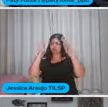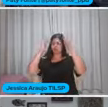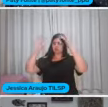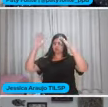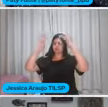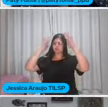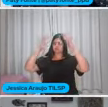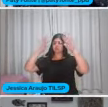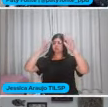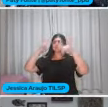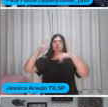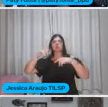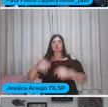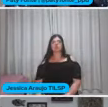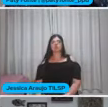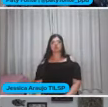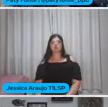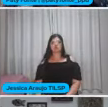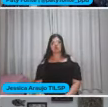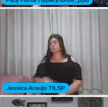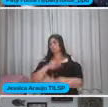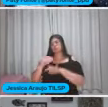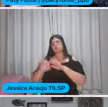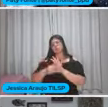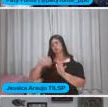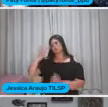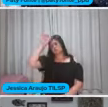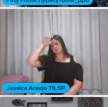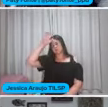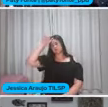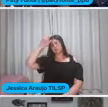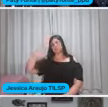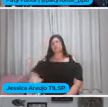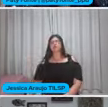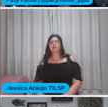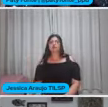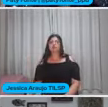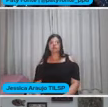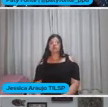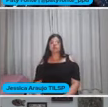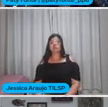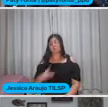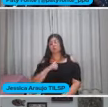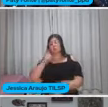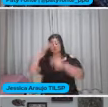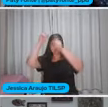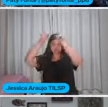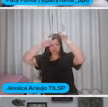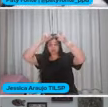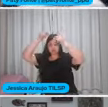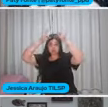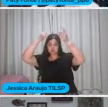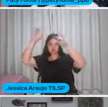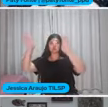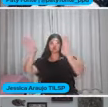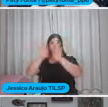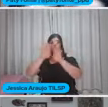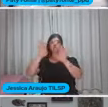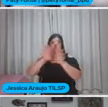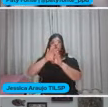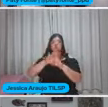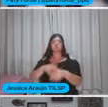E ir além Tudo aquilo que nós aprendemos Então É Tem um pouco de criatividade Nisso também Além de você ter Essa